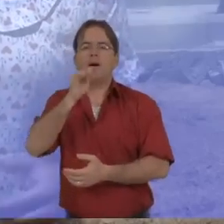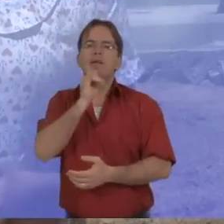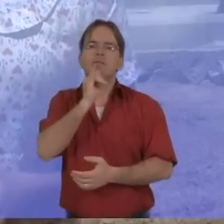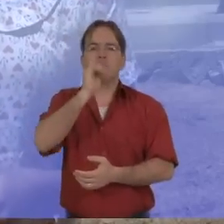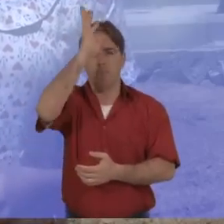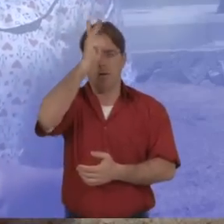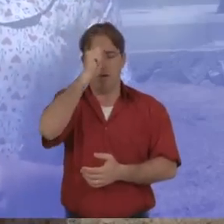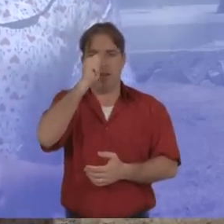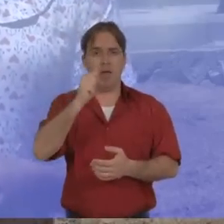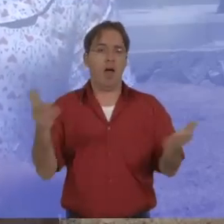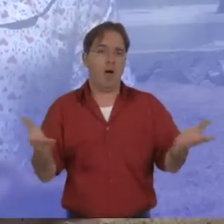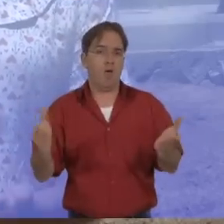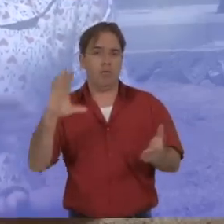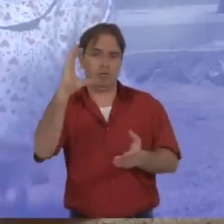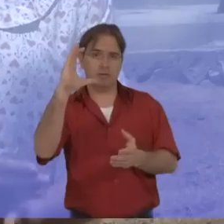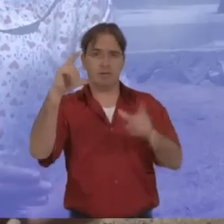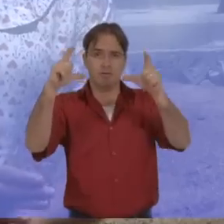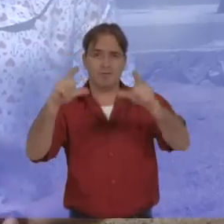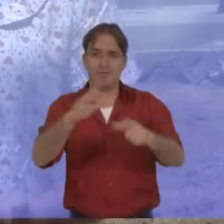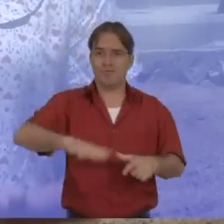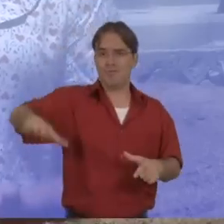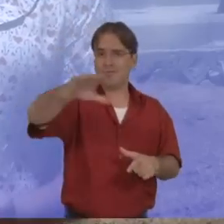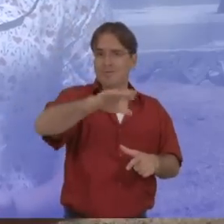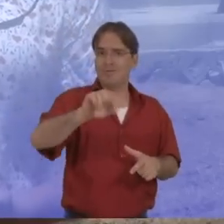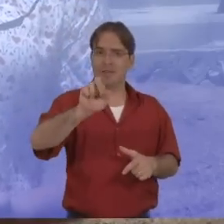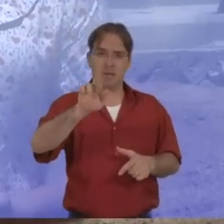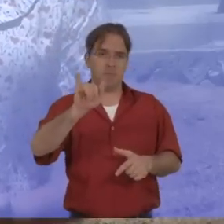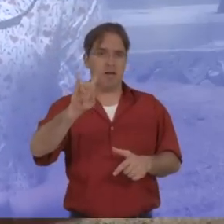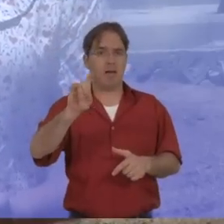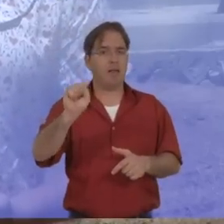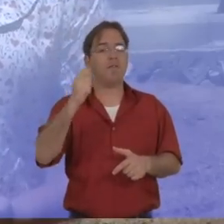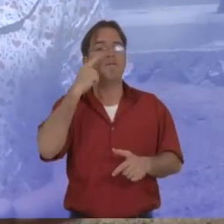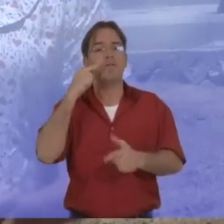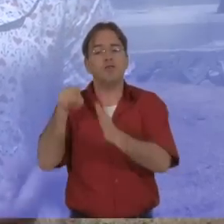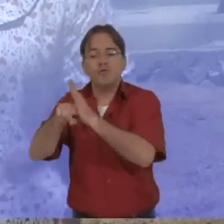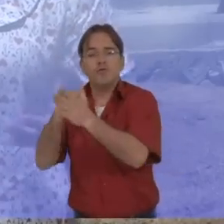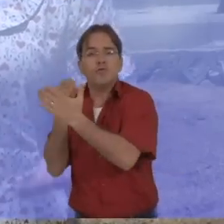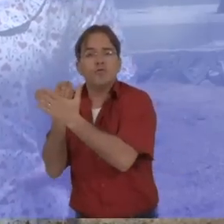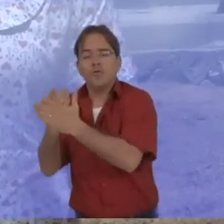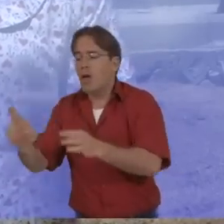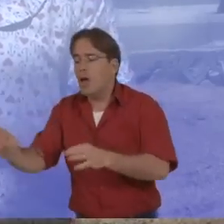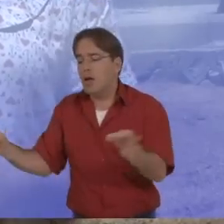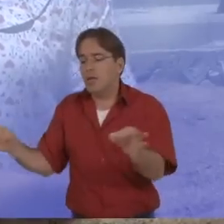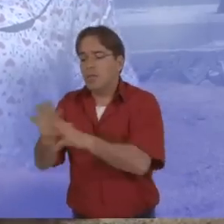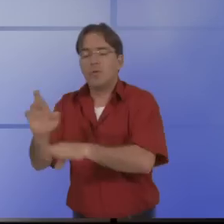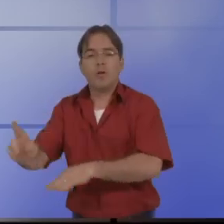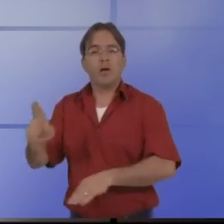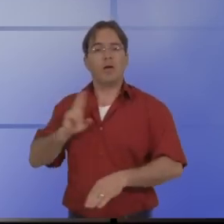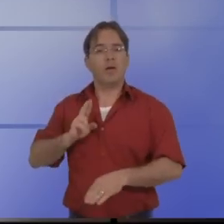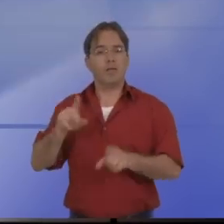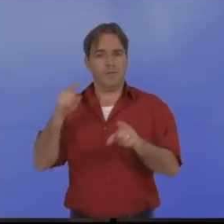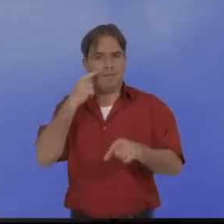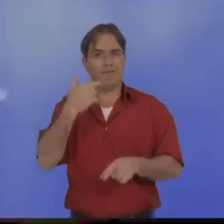do Ciência no Semiárido, você confere detalhes dessas pesquisas em curso e os resultados já alcançados.